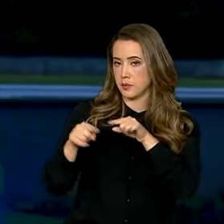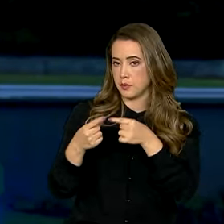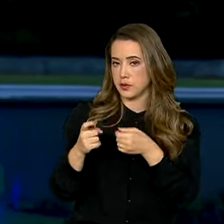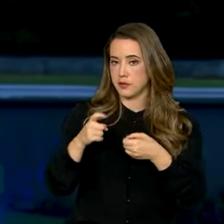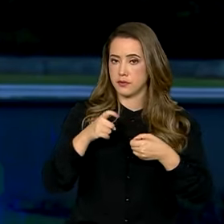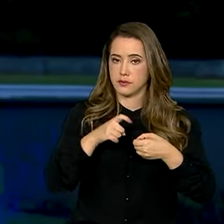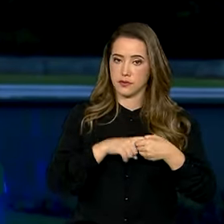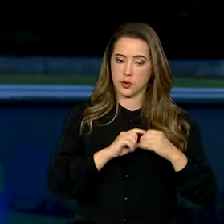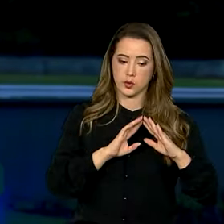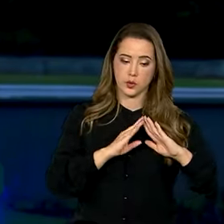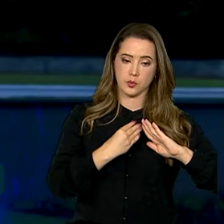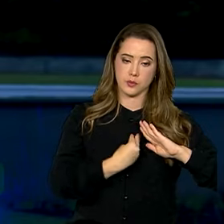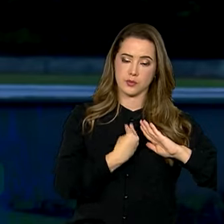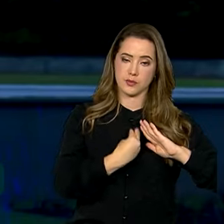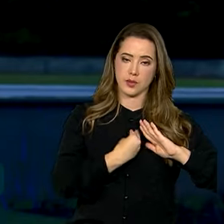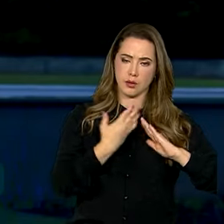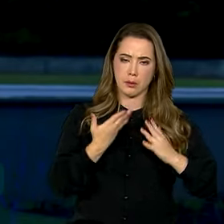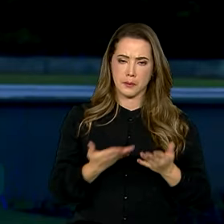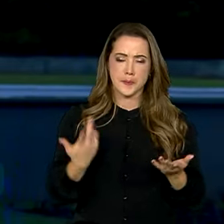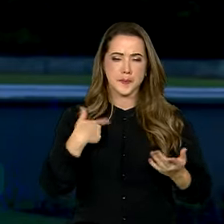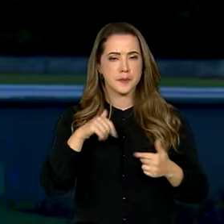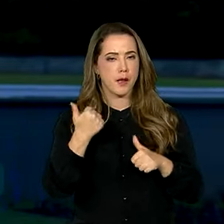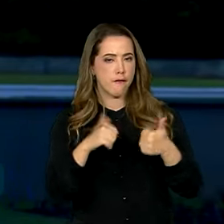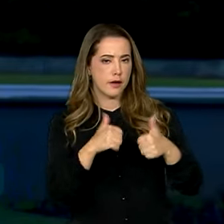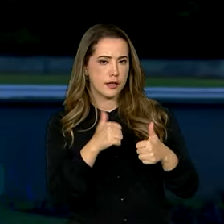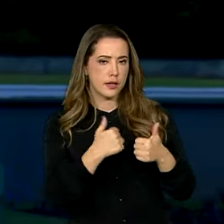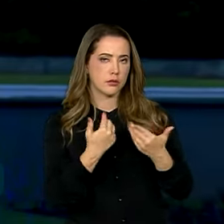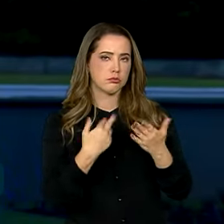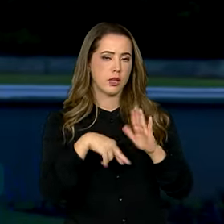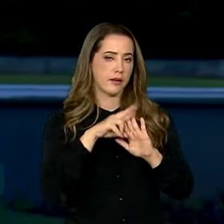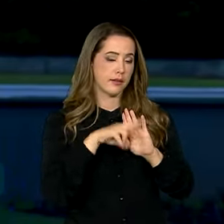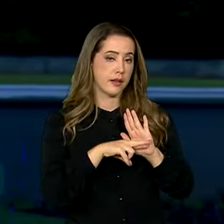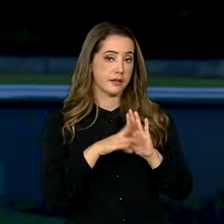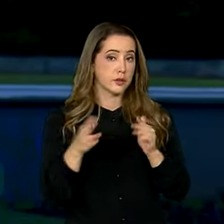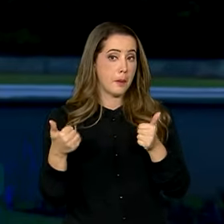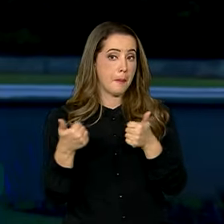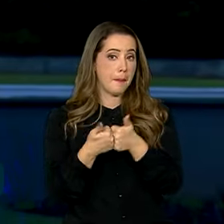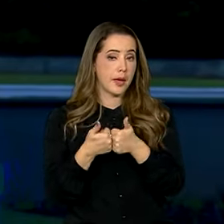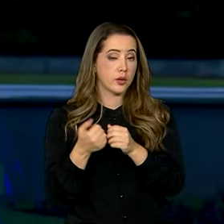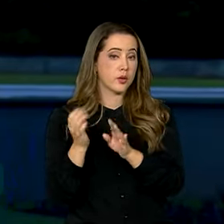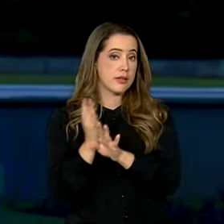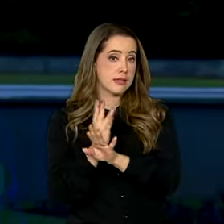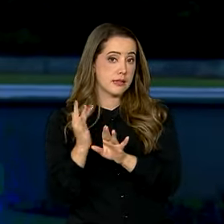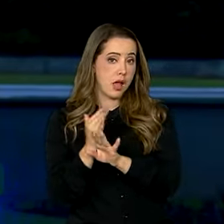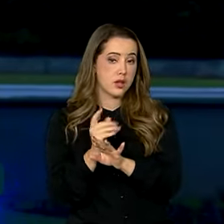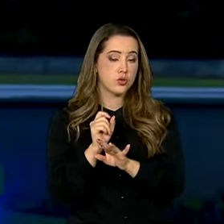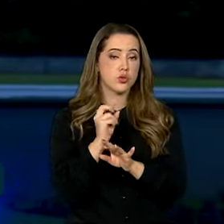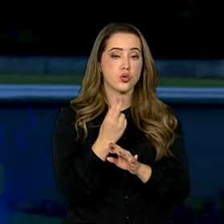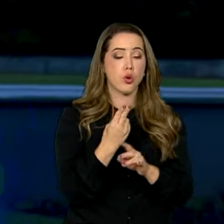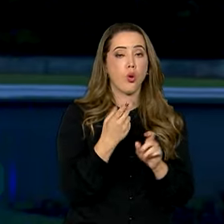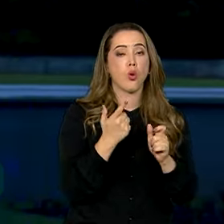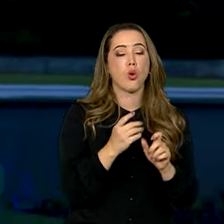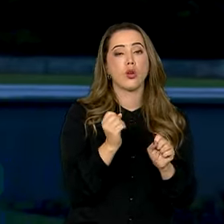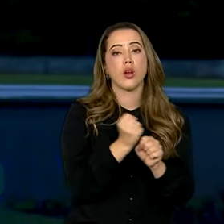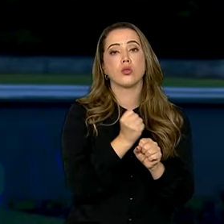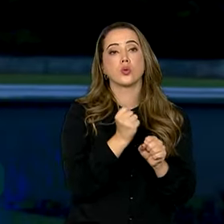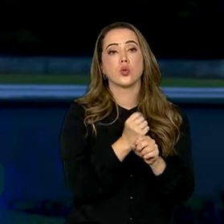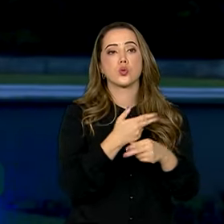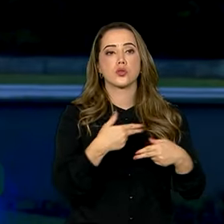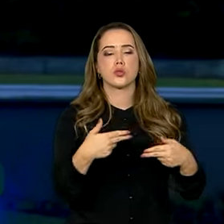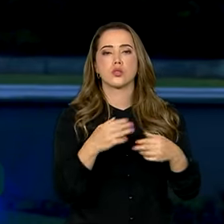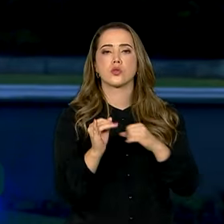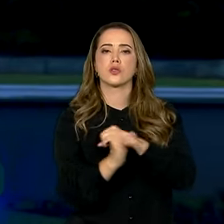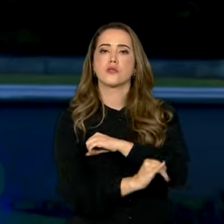retomada do programa, considerando critérios como a proximidade dos centros urbanos, infraestrutura de qualidade,